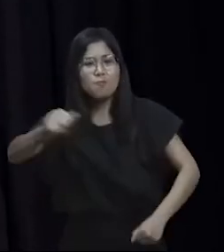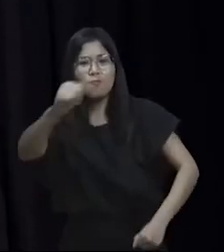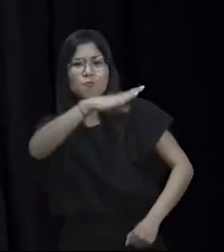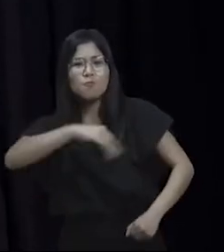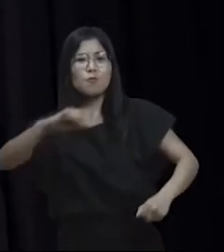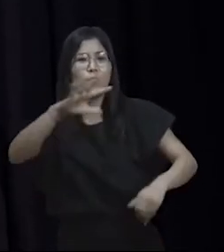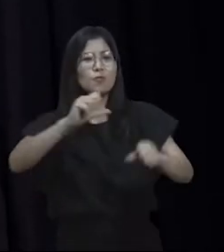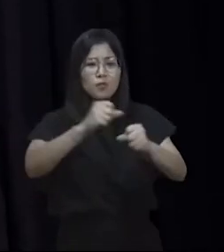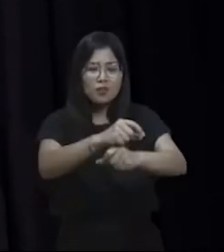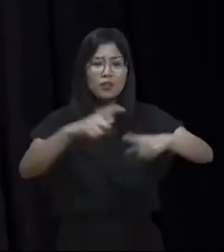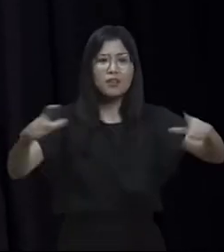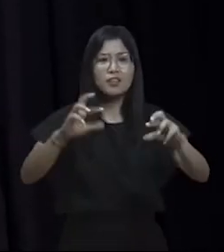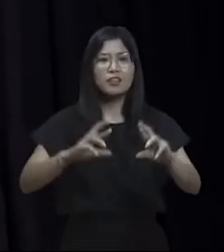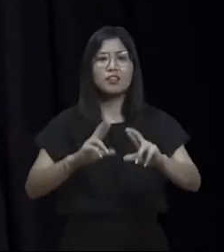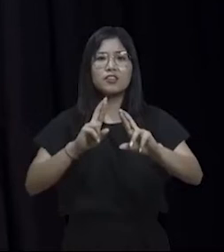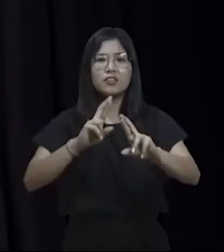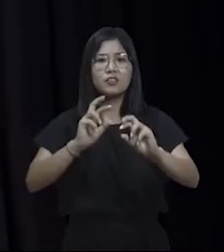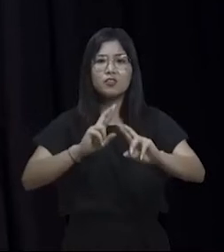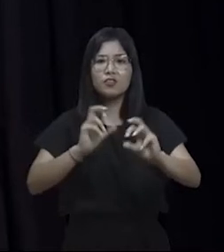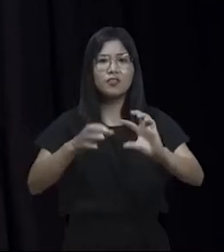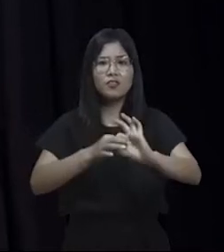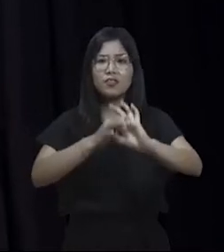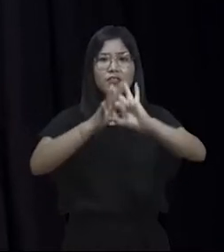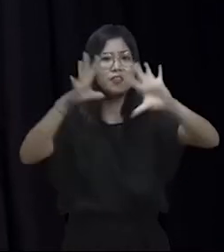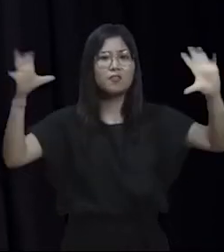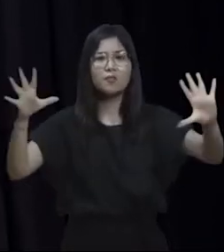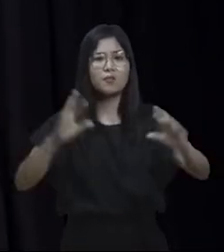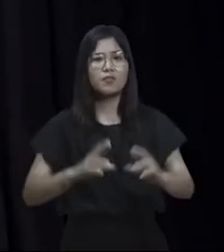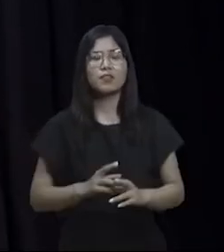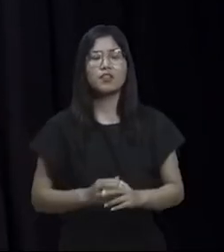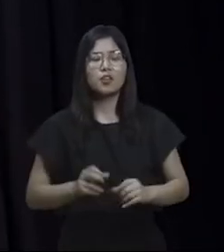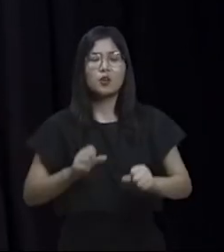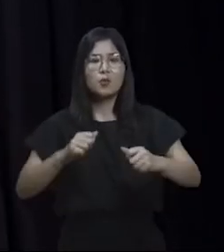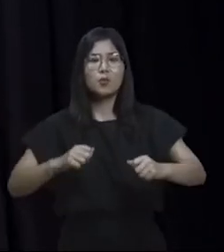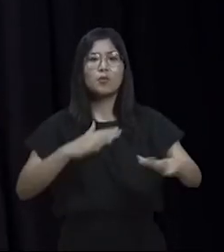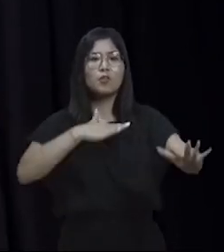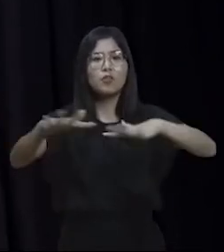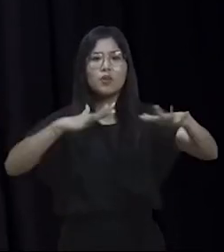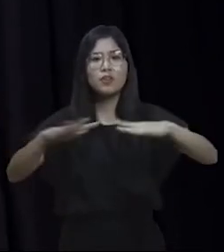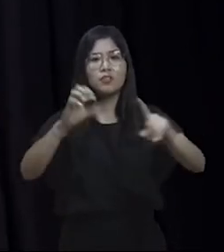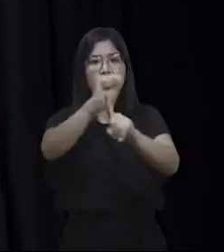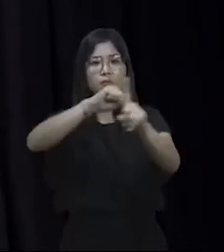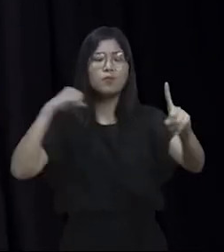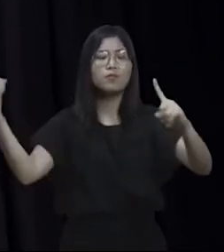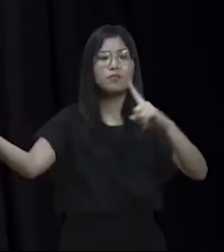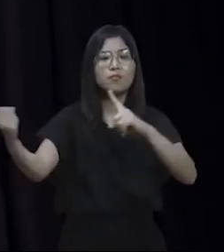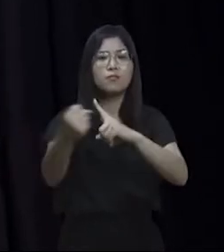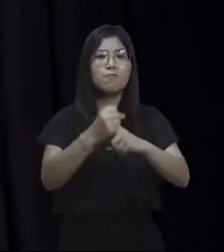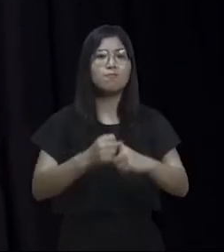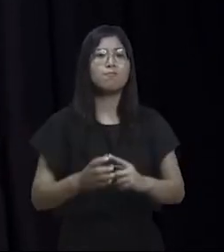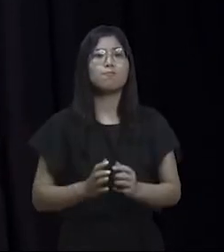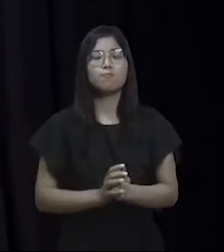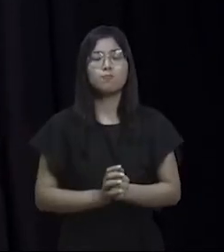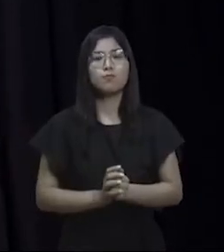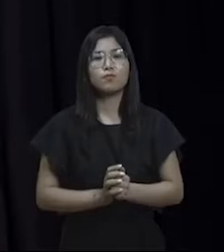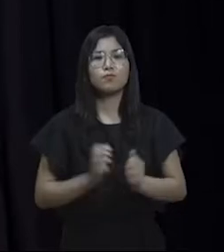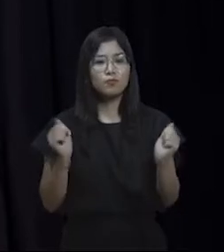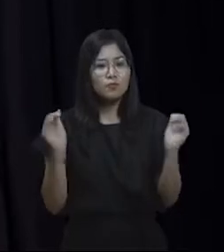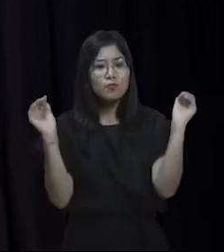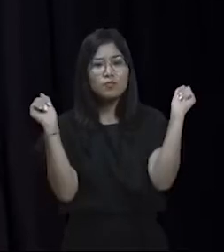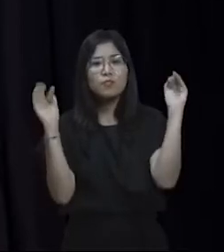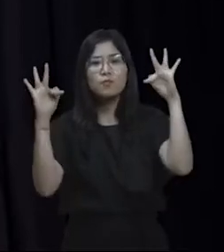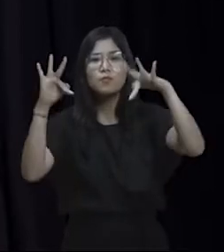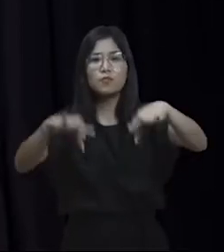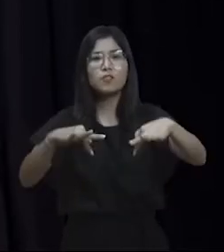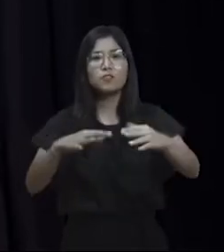universidades, o fora colo, eu participei dos grandes movimentos sociais. Hoje eu estou praticamente encerrando a minha